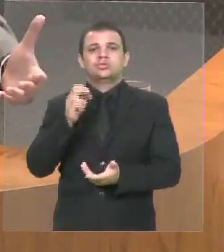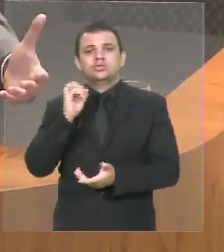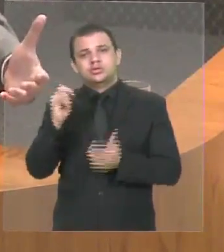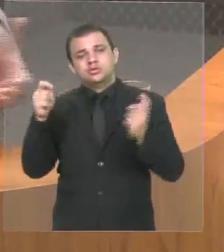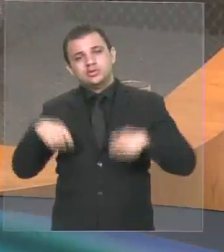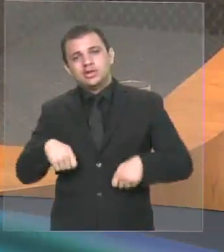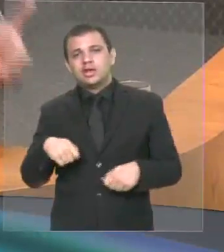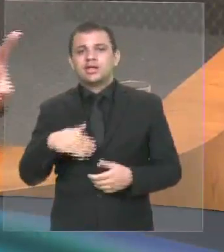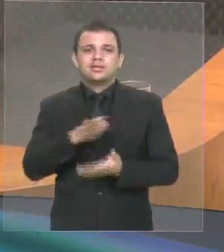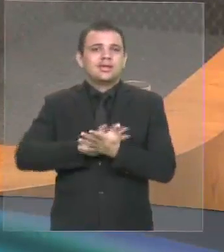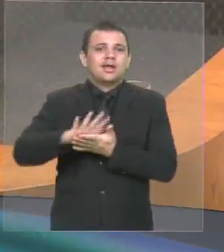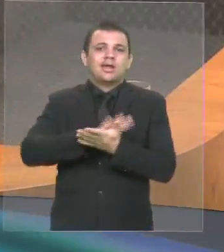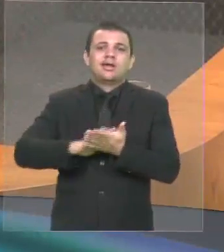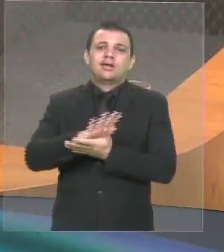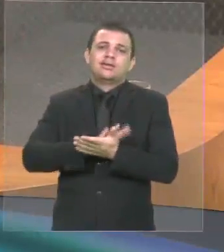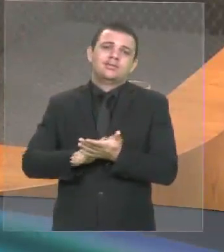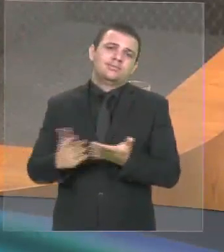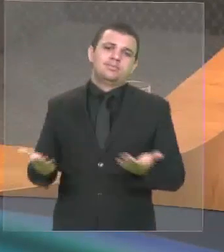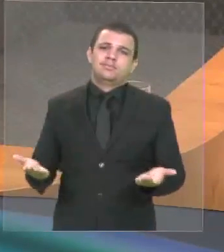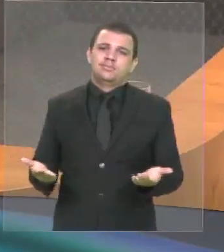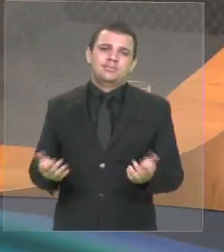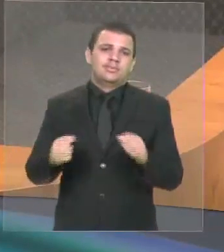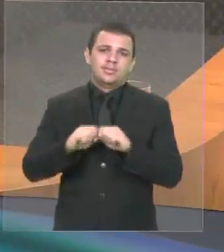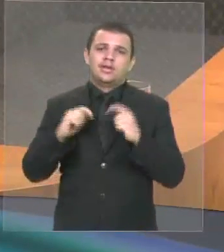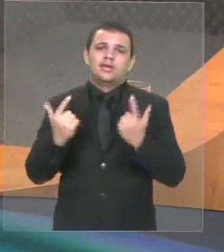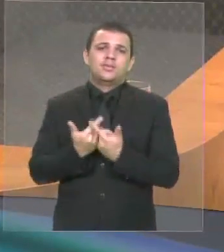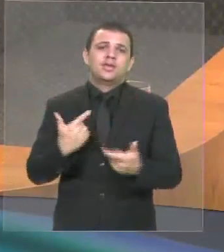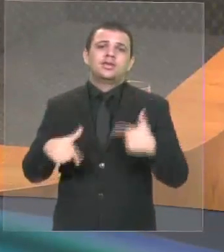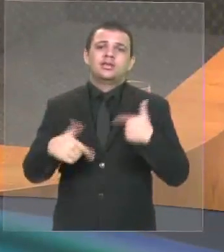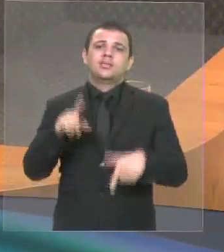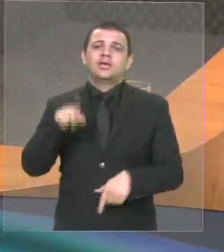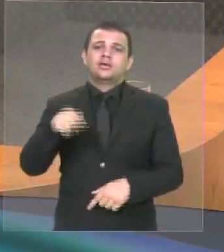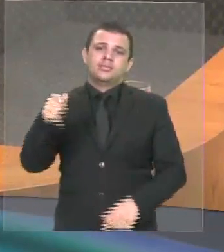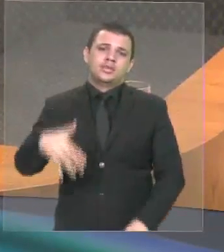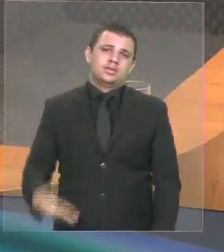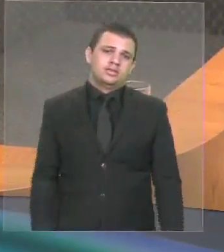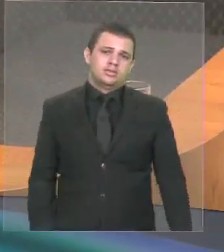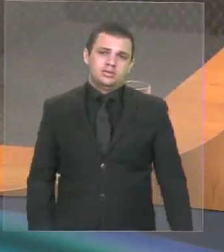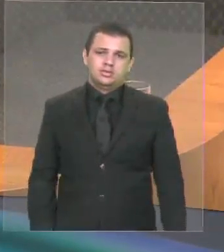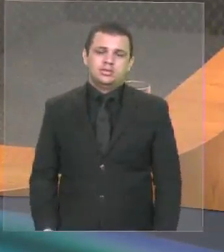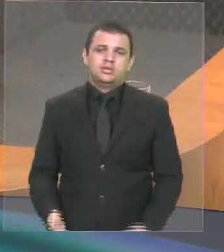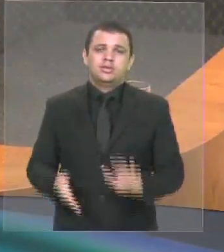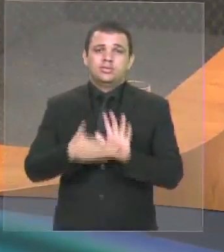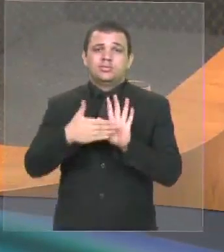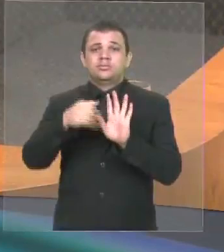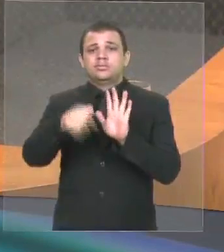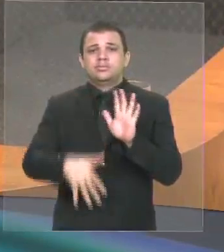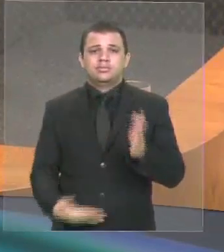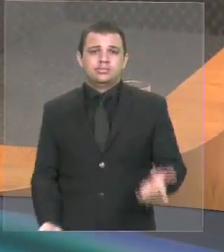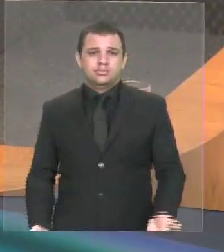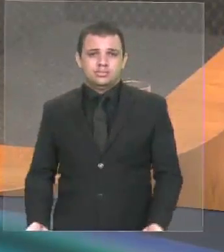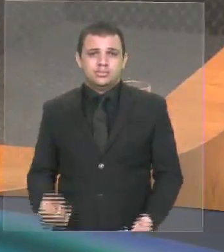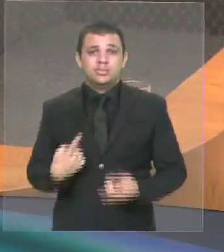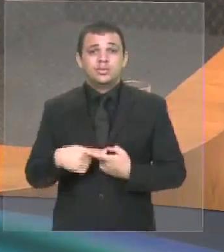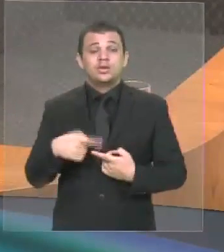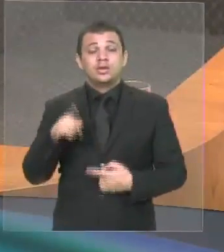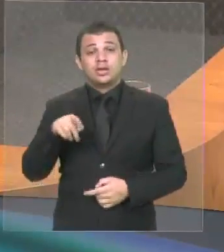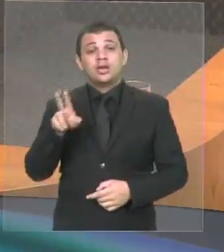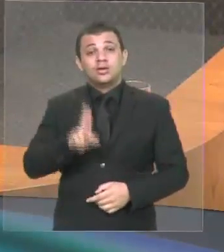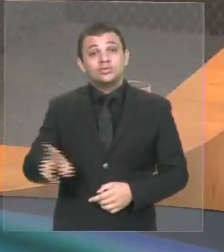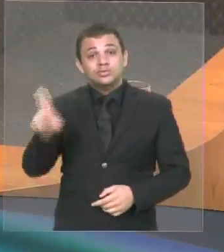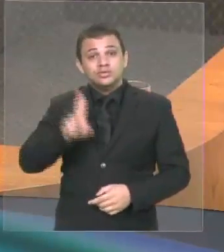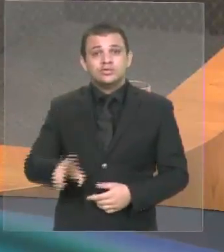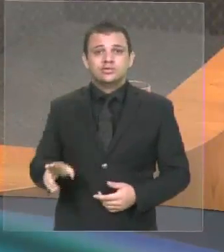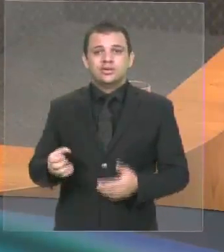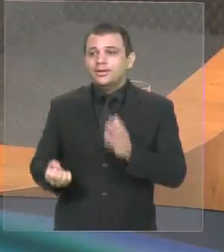a Assembleia, reduz a proposta. Isso aqui é uma universidade que não está se